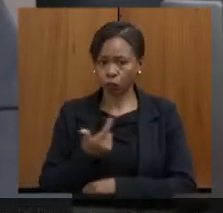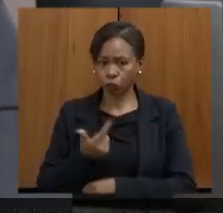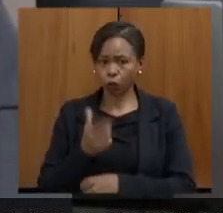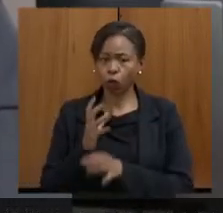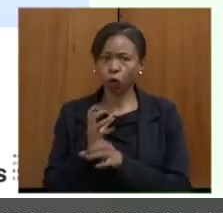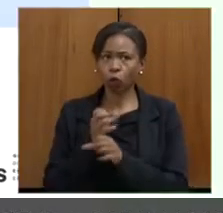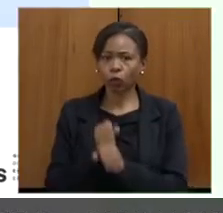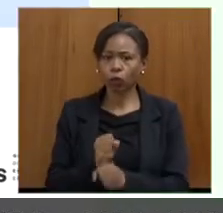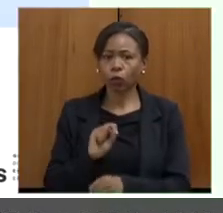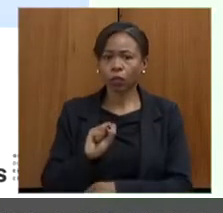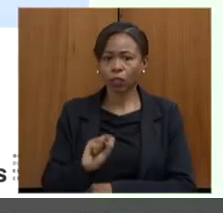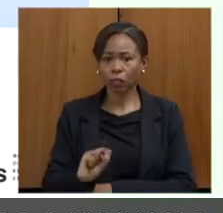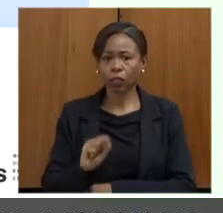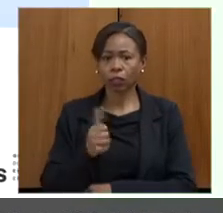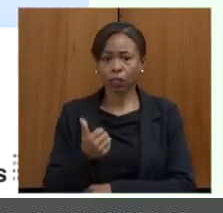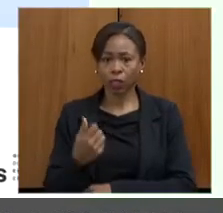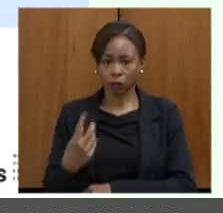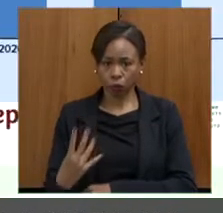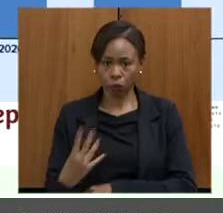814, pode passar.